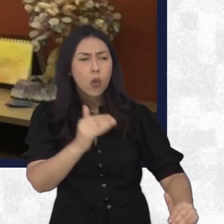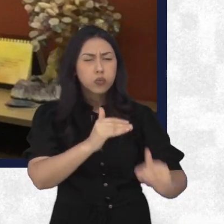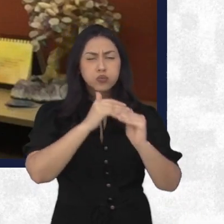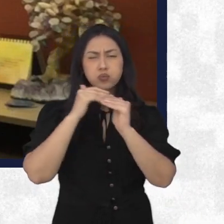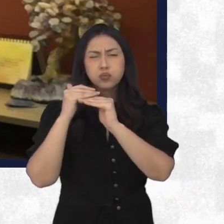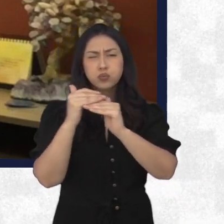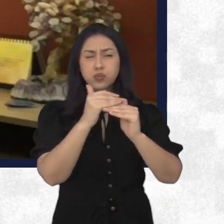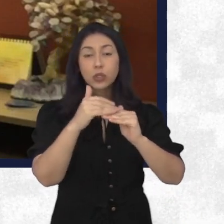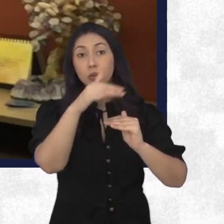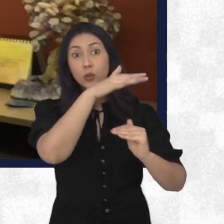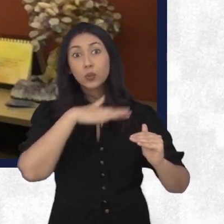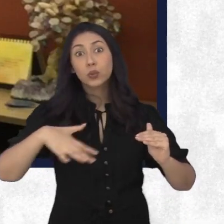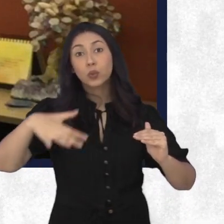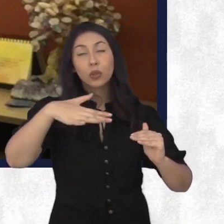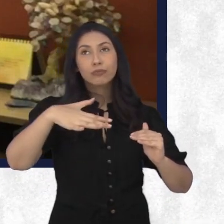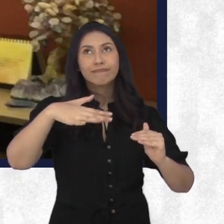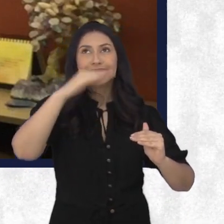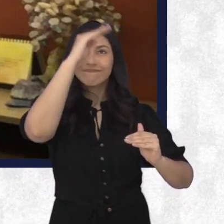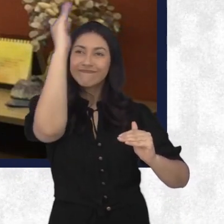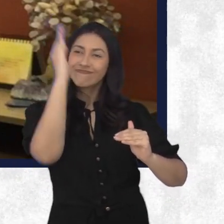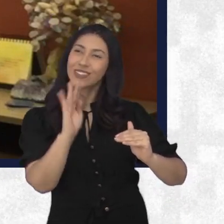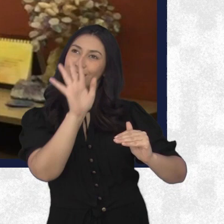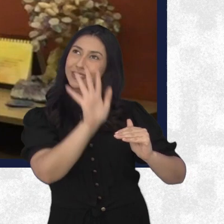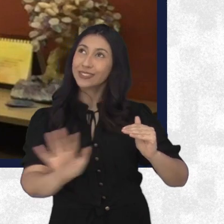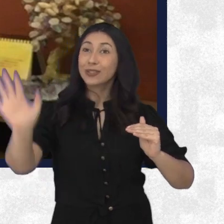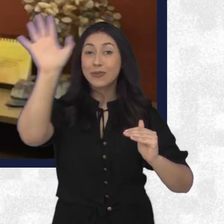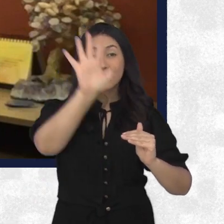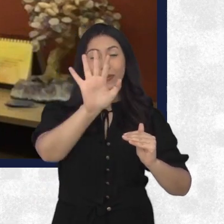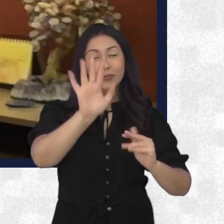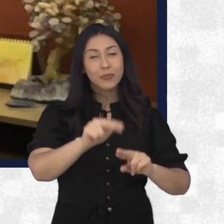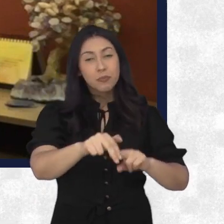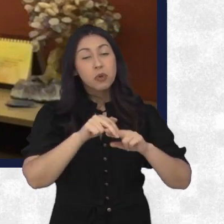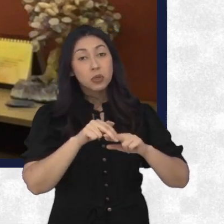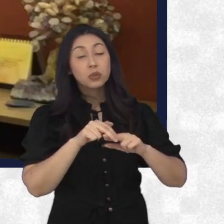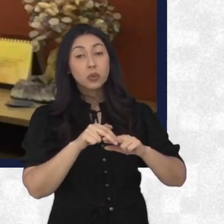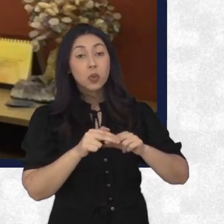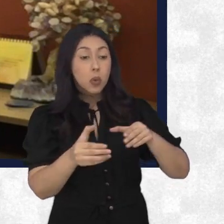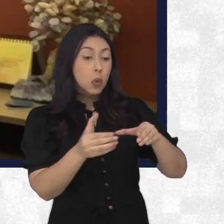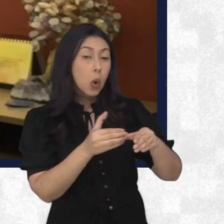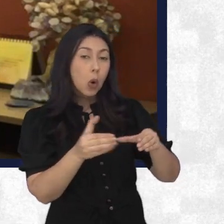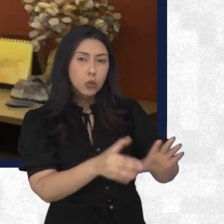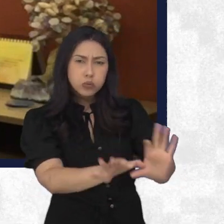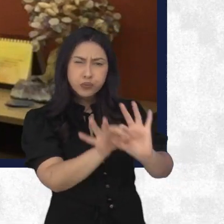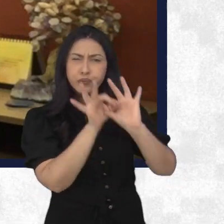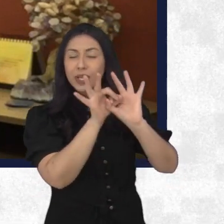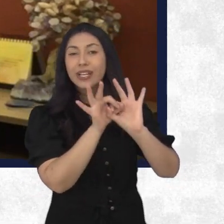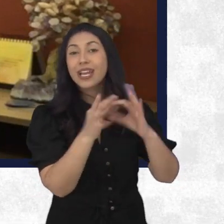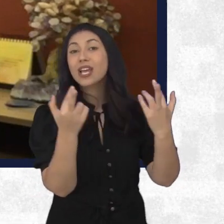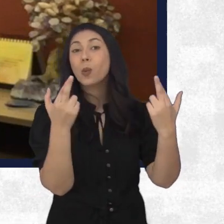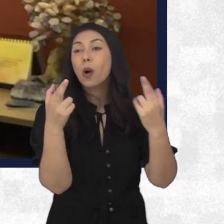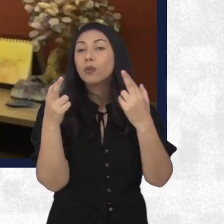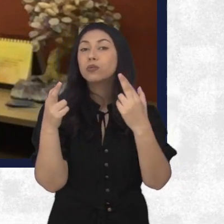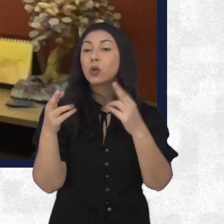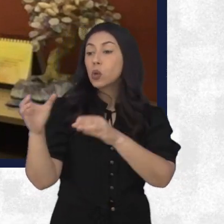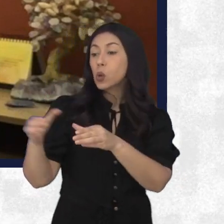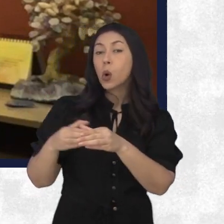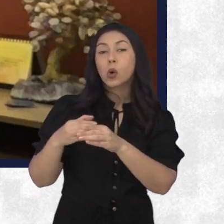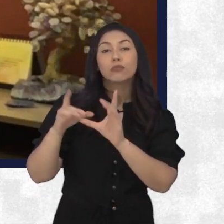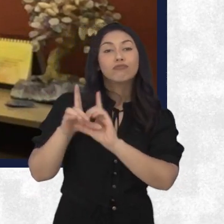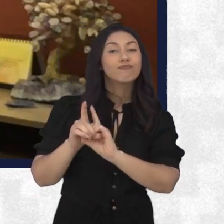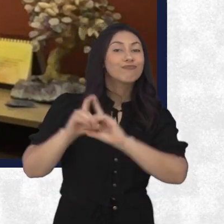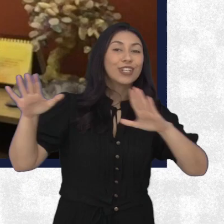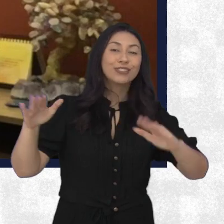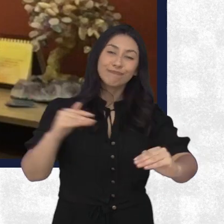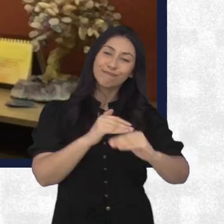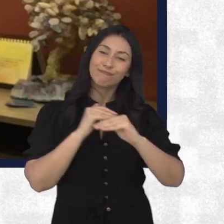pé de igualdade com todas as pessoas que estão no país inteiro. Então, o concurso unificado, de alguma forma, ele democratiza o concurso público e